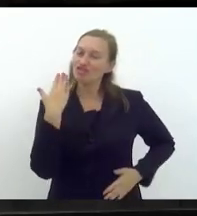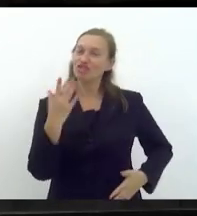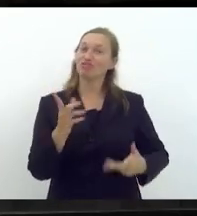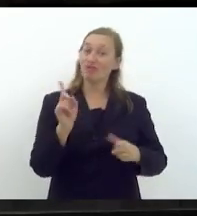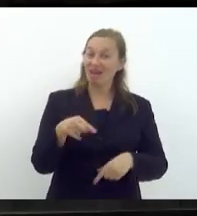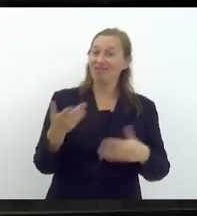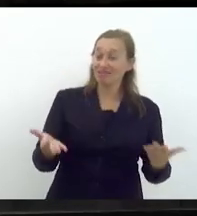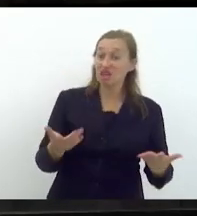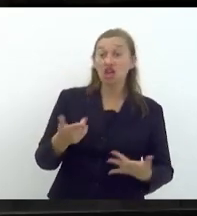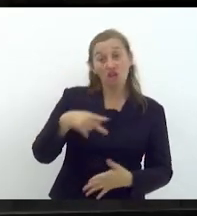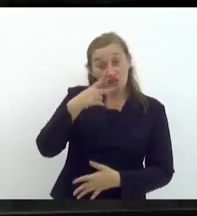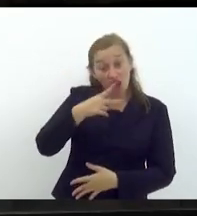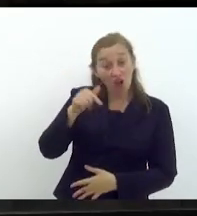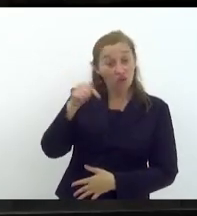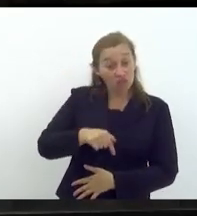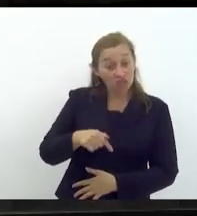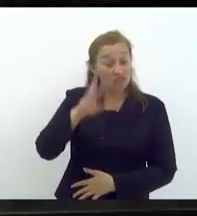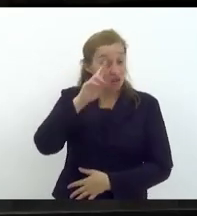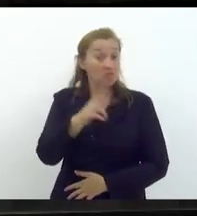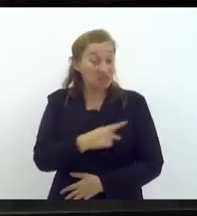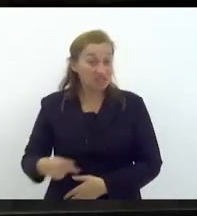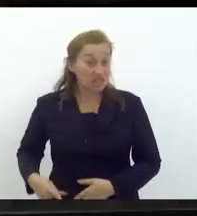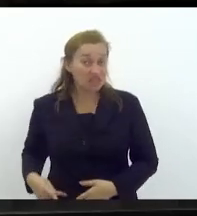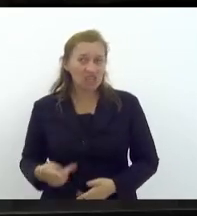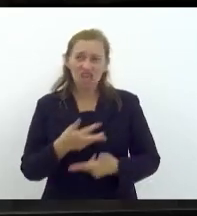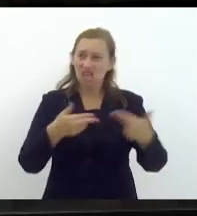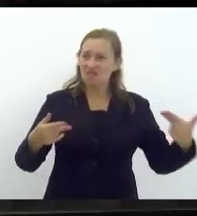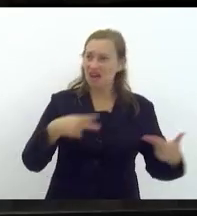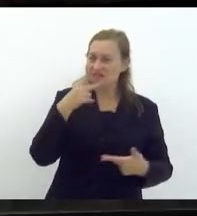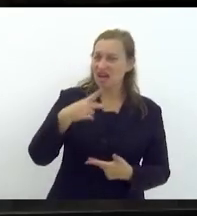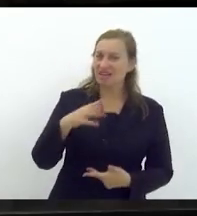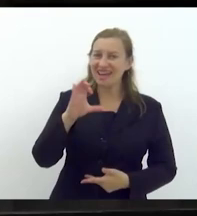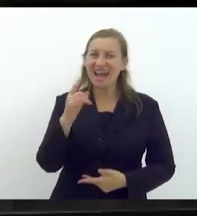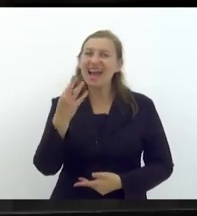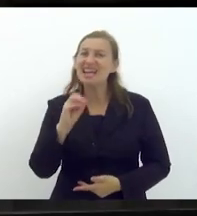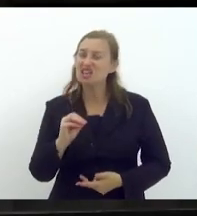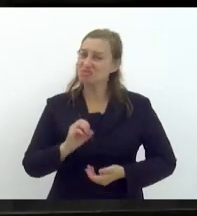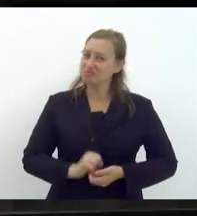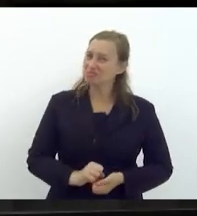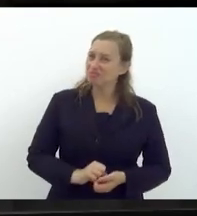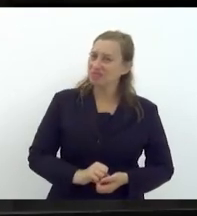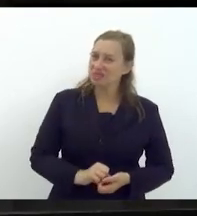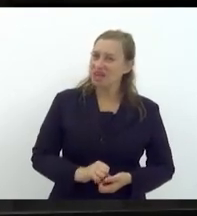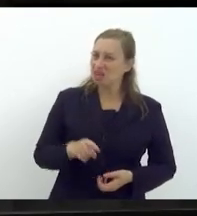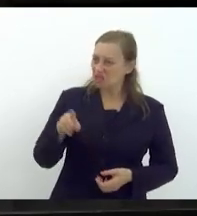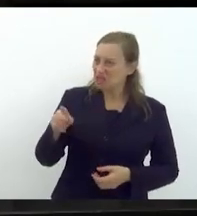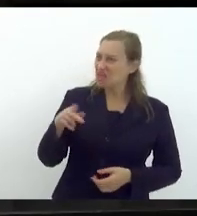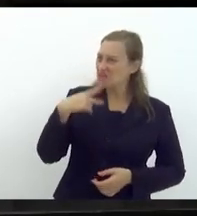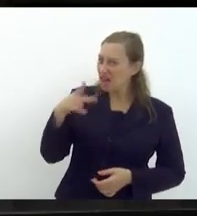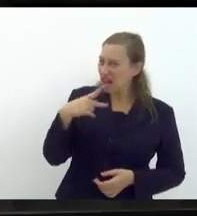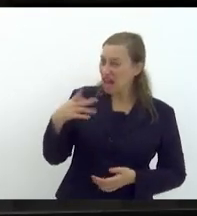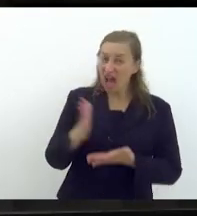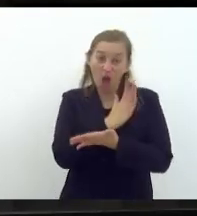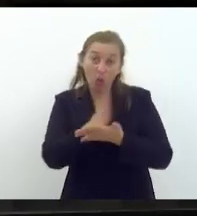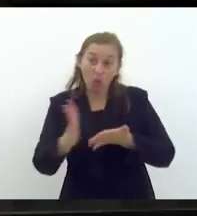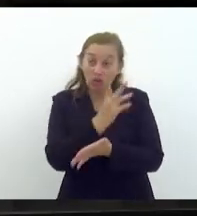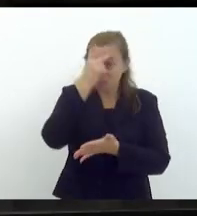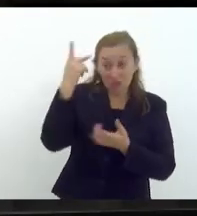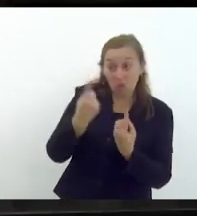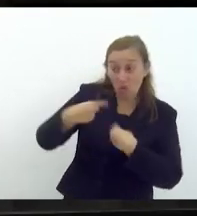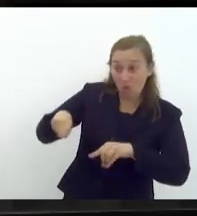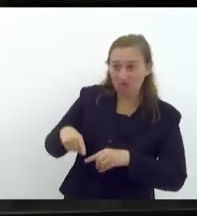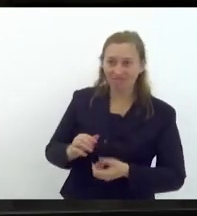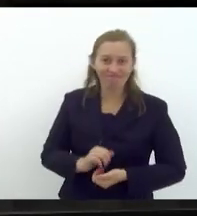E eu vou levantar uma coisa aqui, presidente, que muitos falaram comigo, Carlin, mas se você falar isso, algumas pessoas vão ser contra.